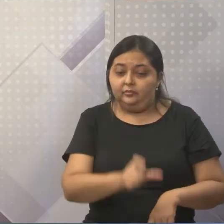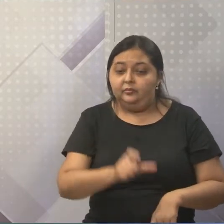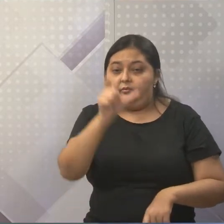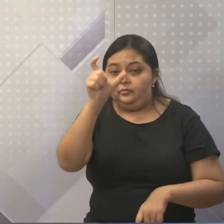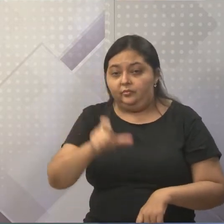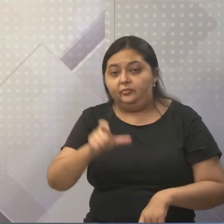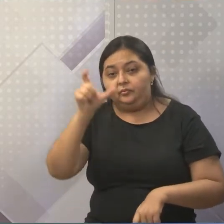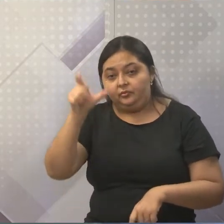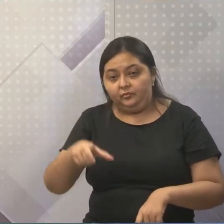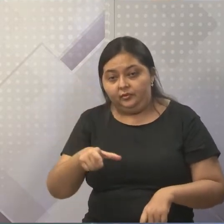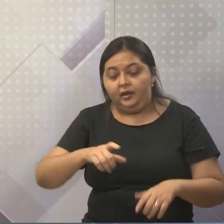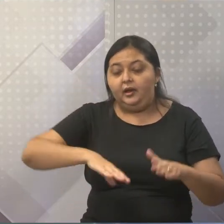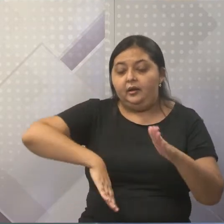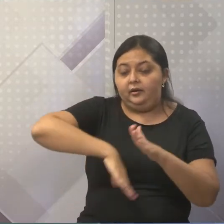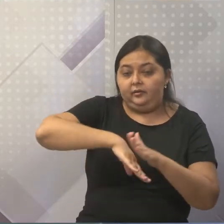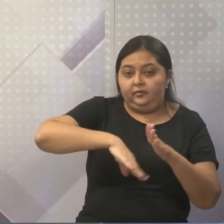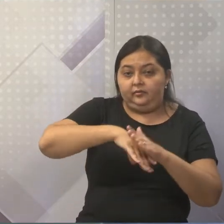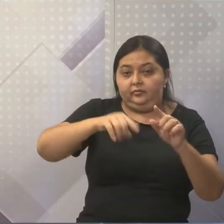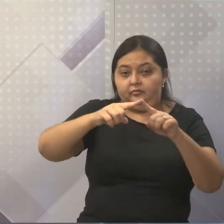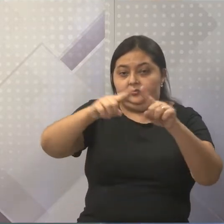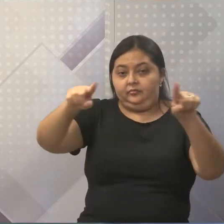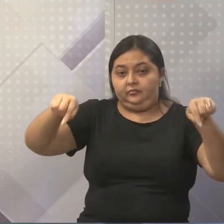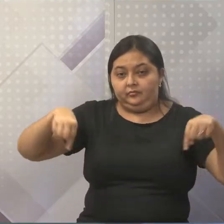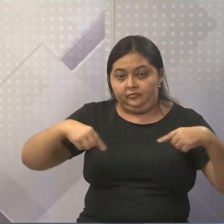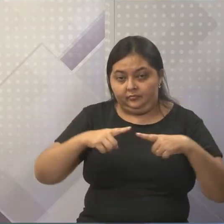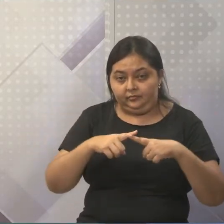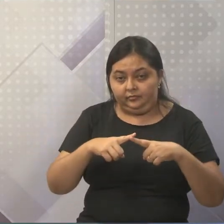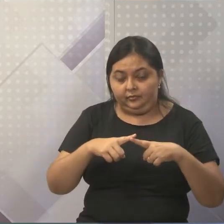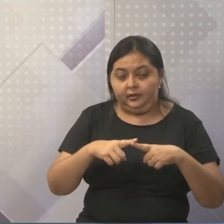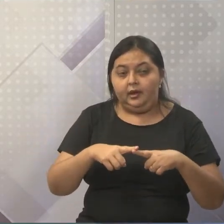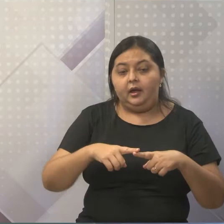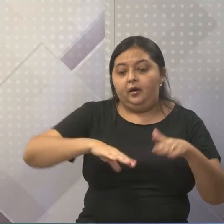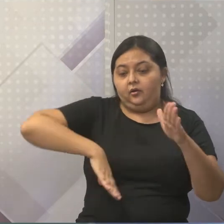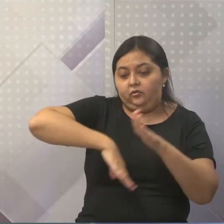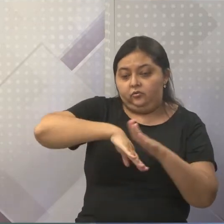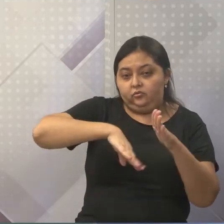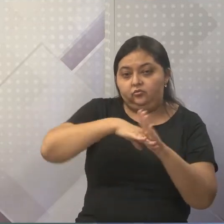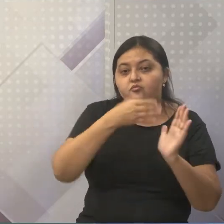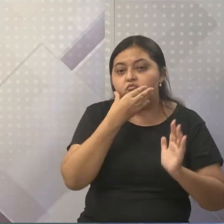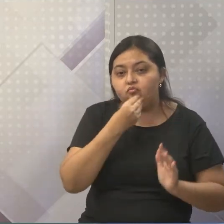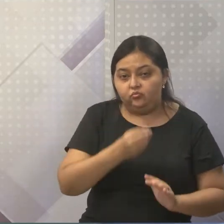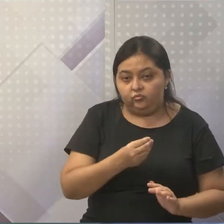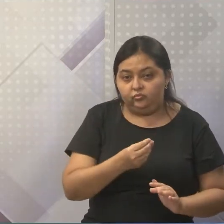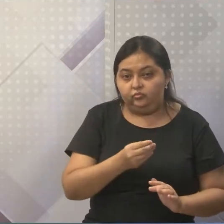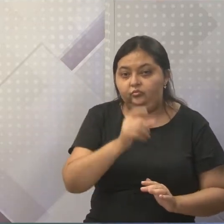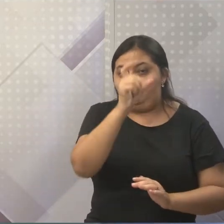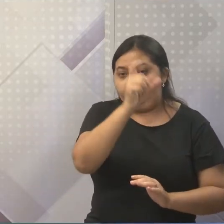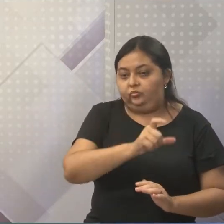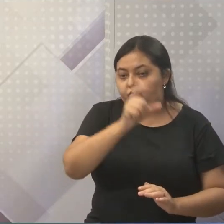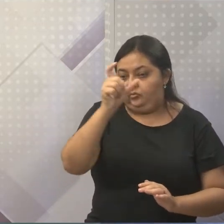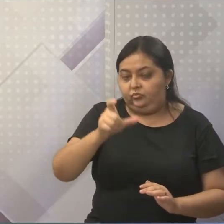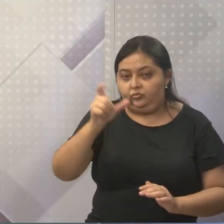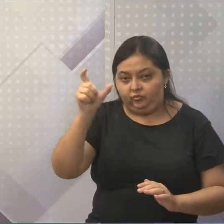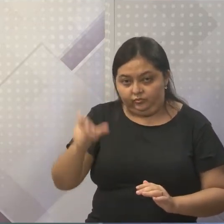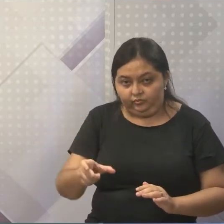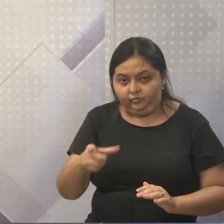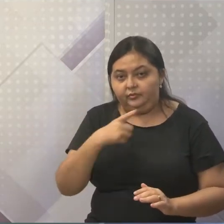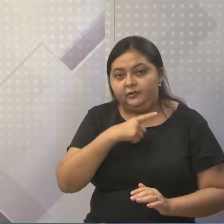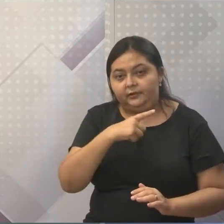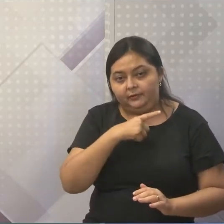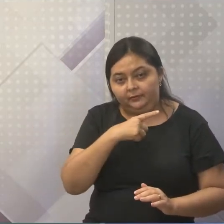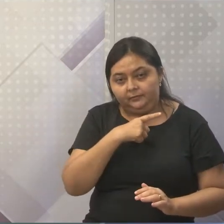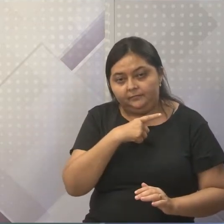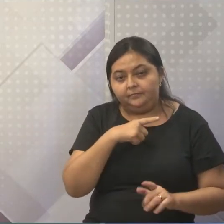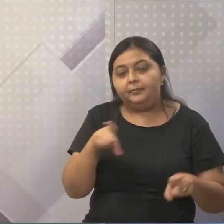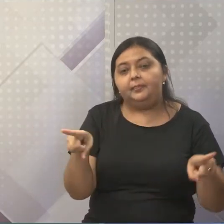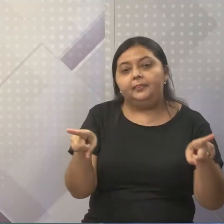E isso ele tem lá no campo. O quê? Os jogadores são as personagens ou os personagens, tanto faz. E lá, além disso,